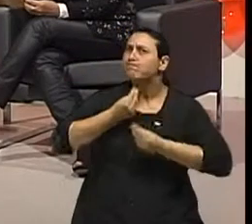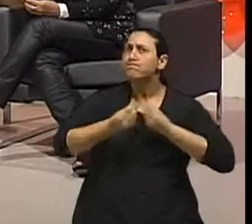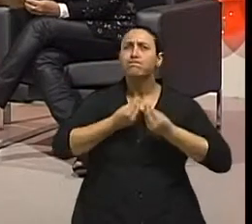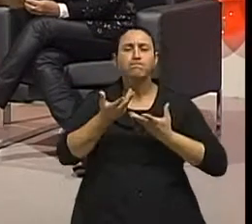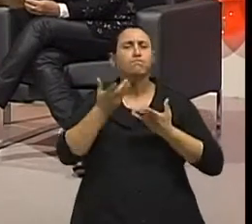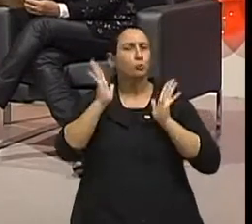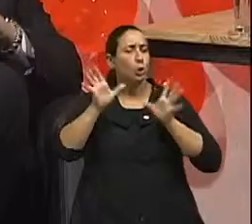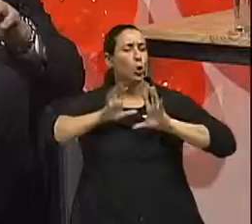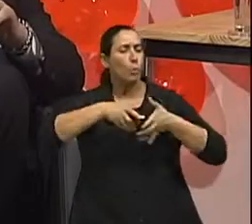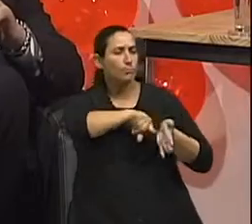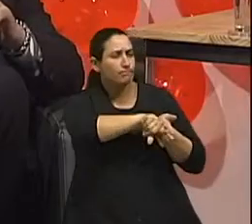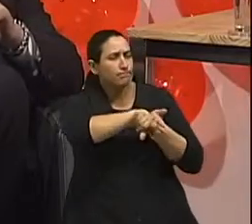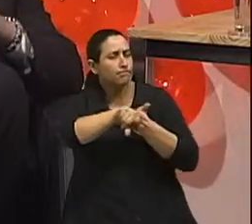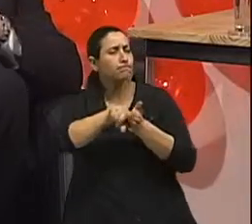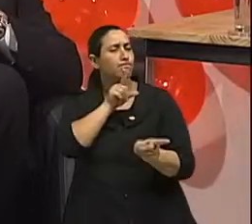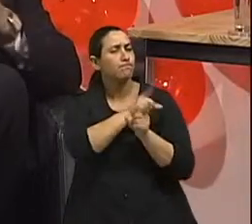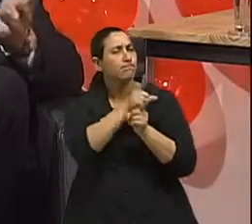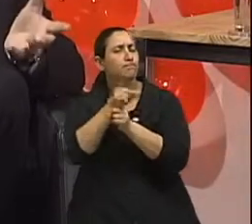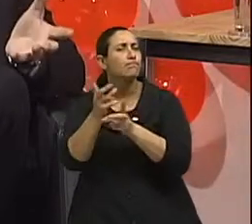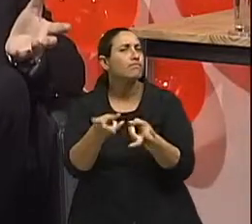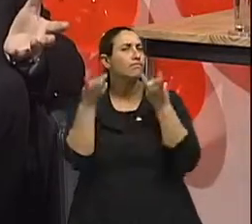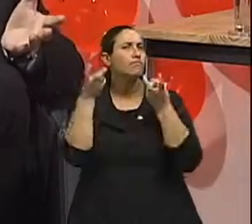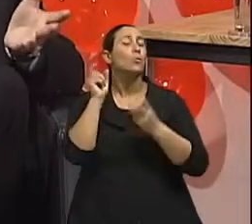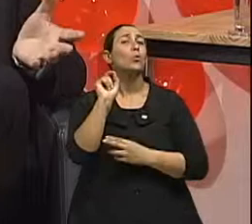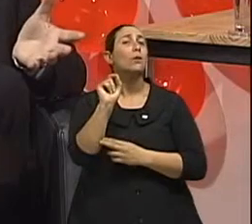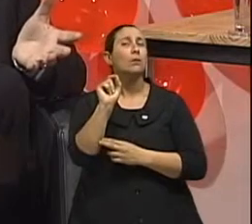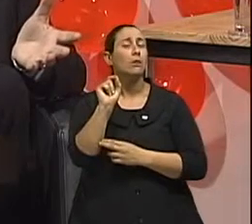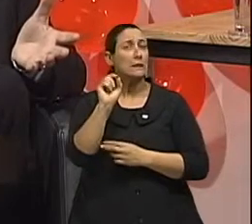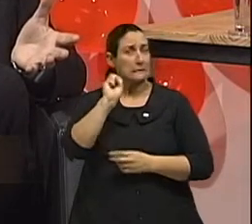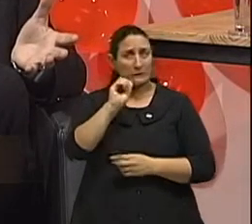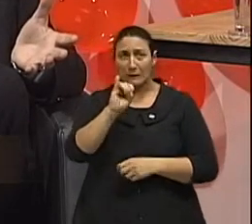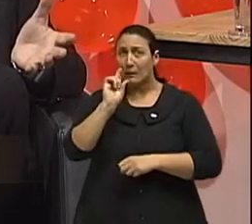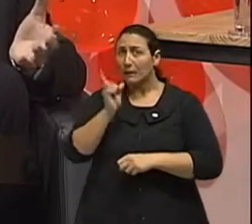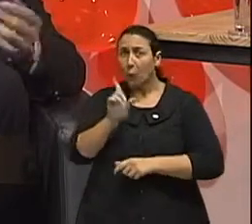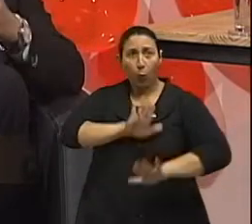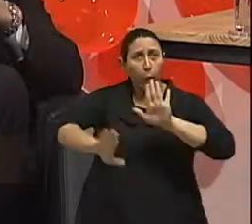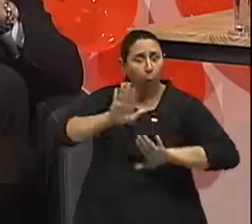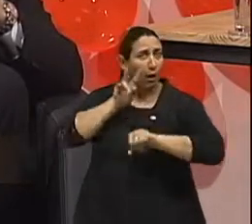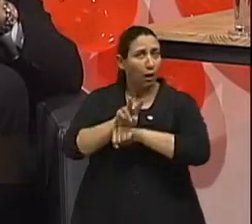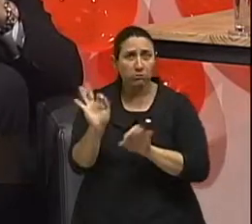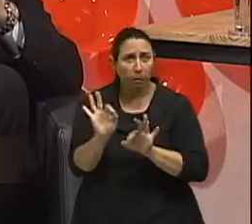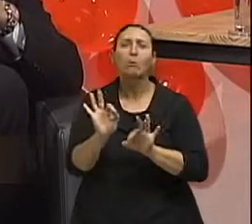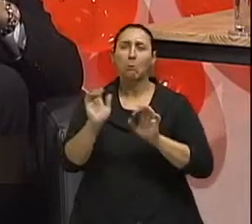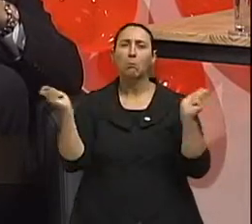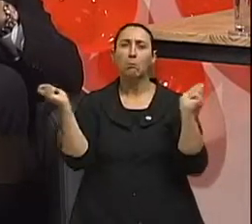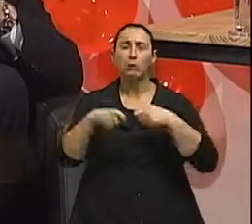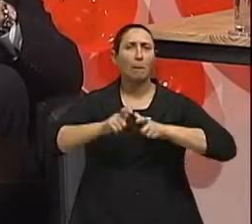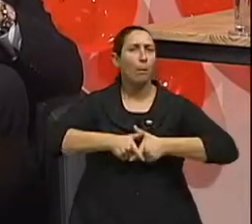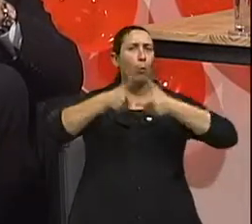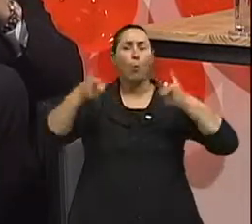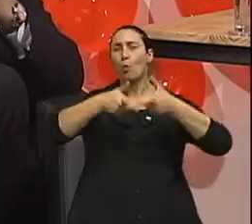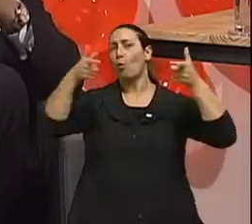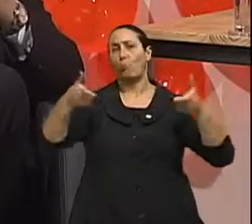fazem esse tipo de análise perceberam que o rumo é para um colapso se a gente não tomar alguma providência imediata. A incidência vem crescendo.